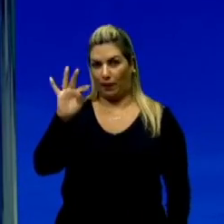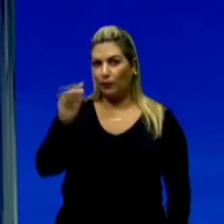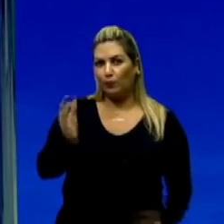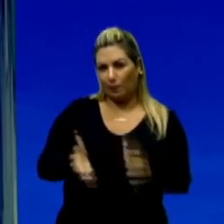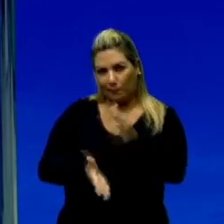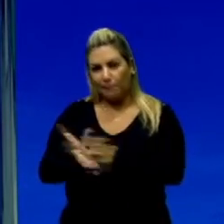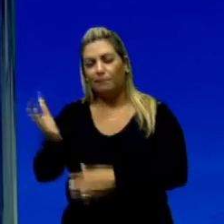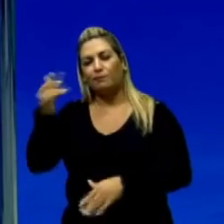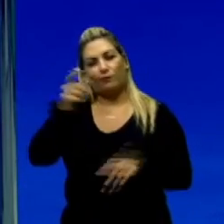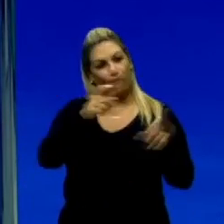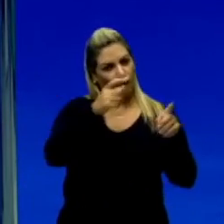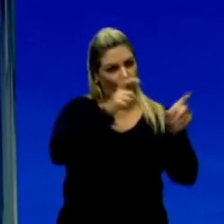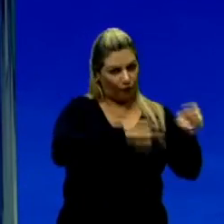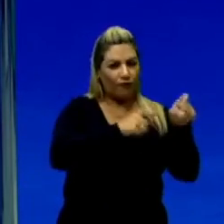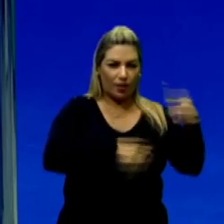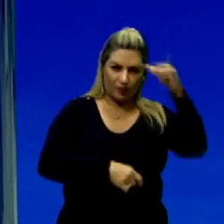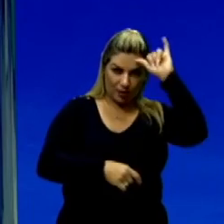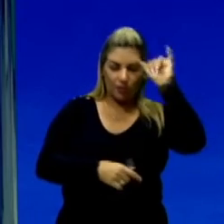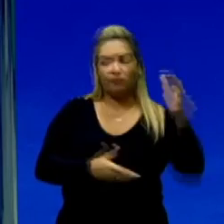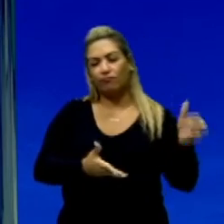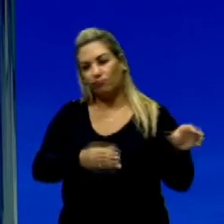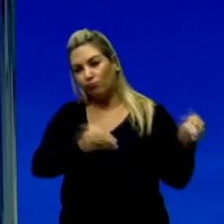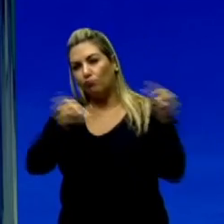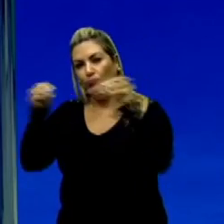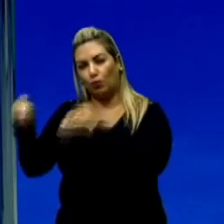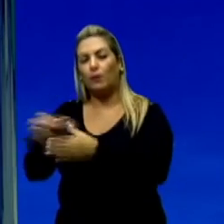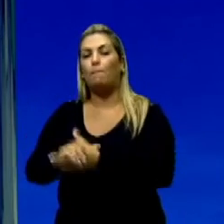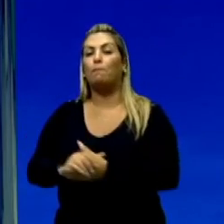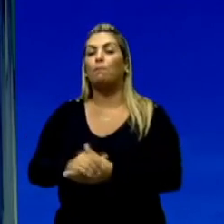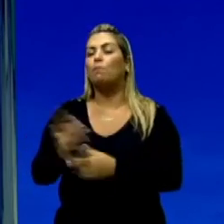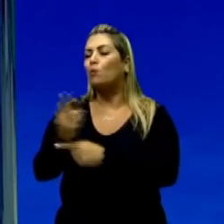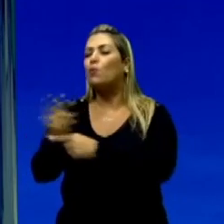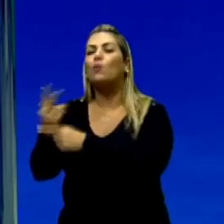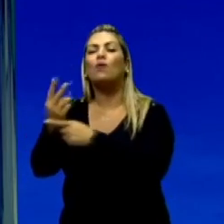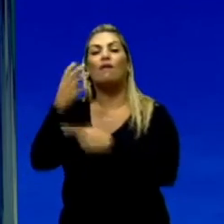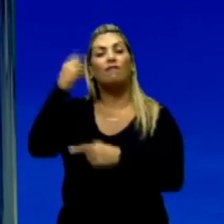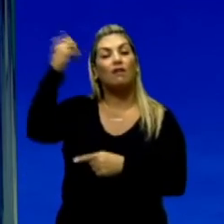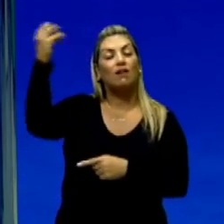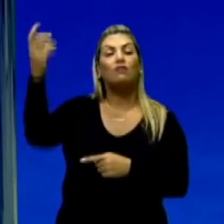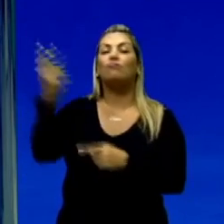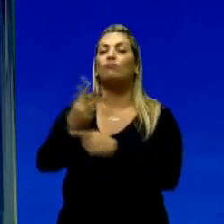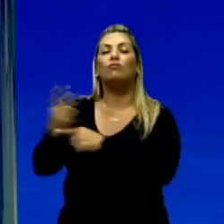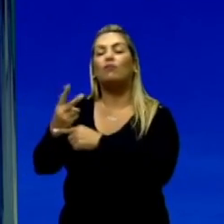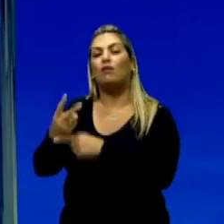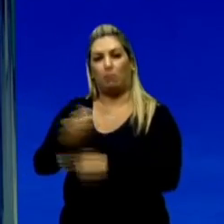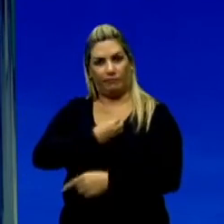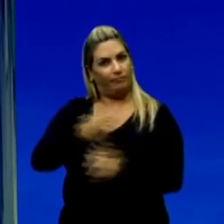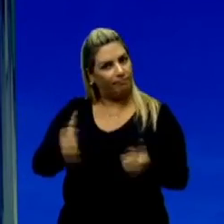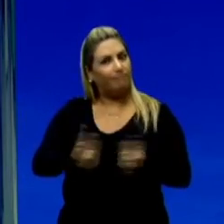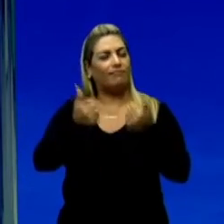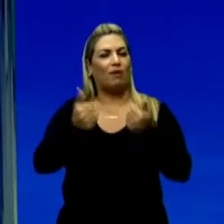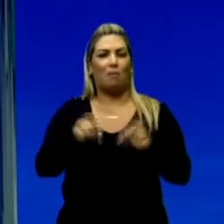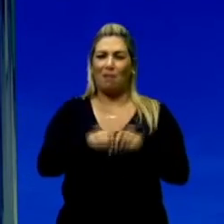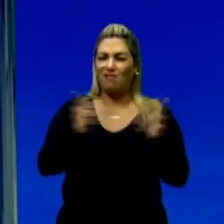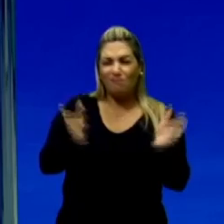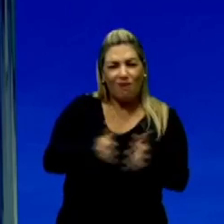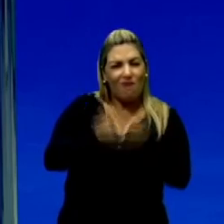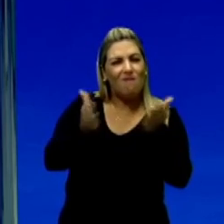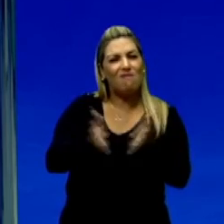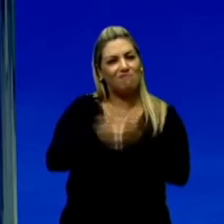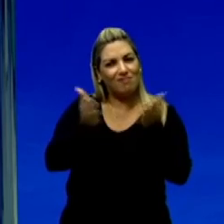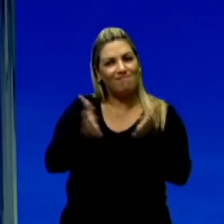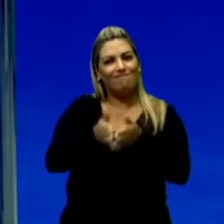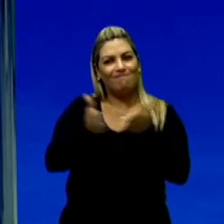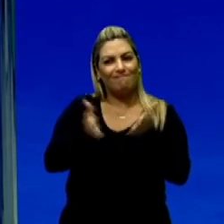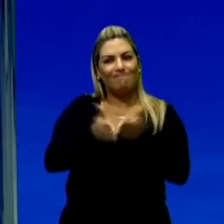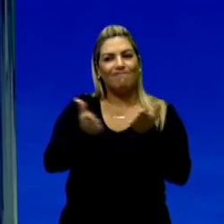da Dona Maroca, em Quixadá, e eles vão em busca de uma vida melhor. Mas, desprovido de dinheiro, eles têm que